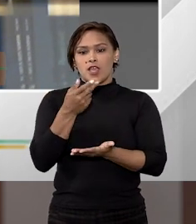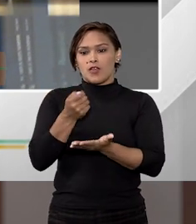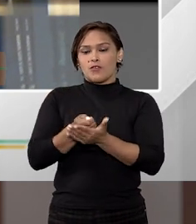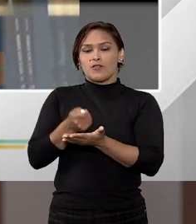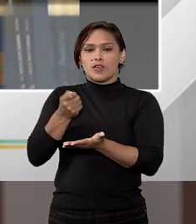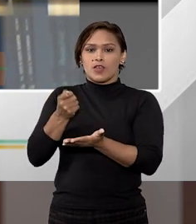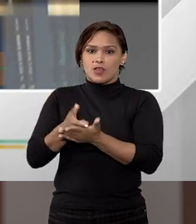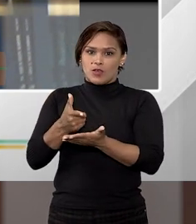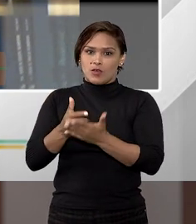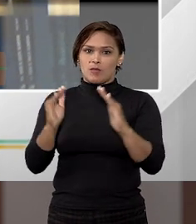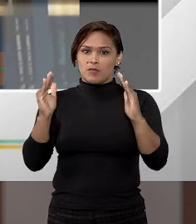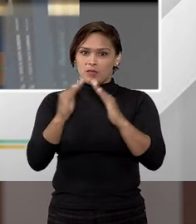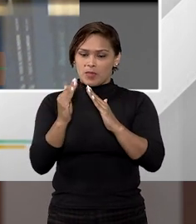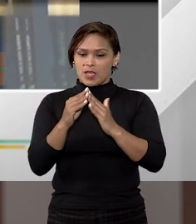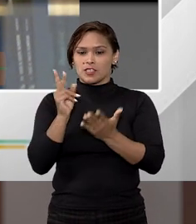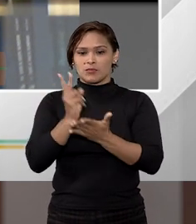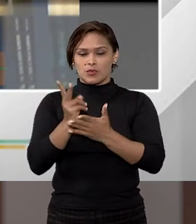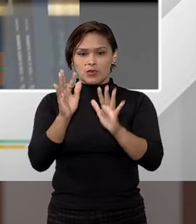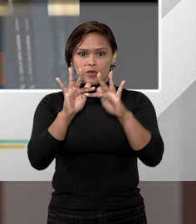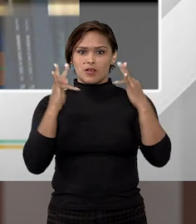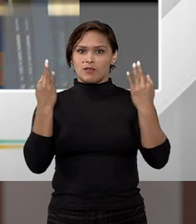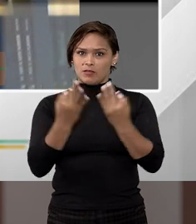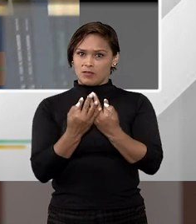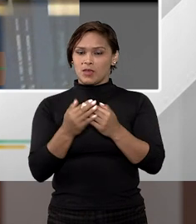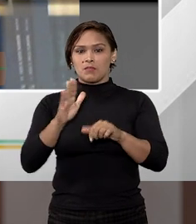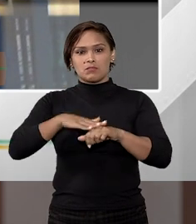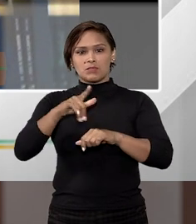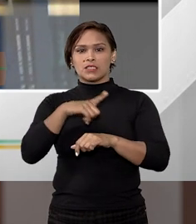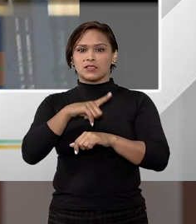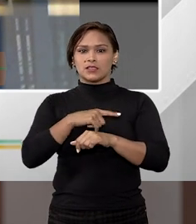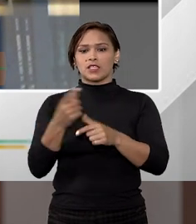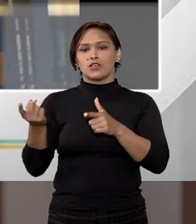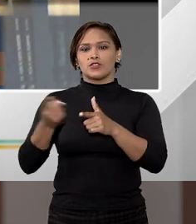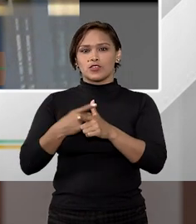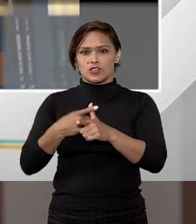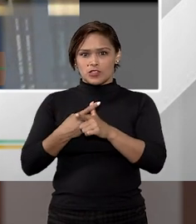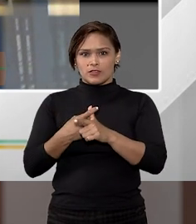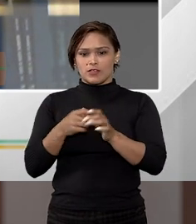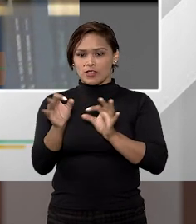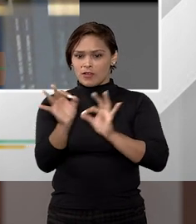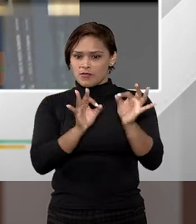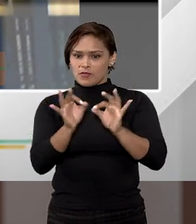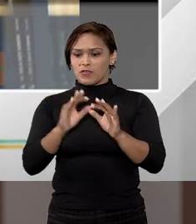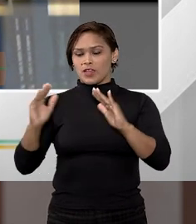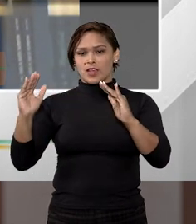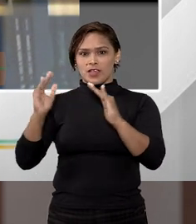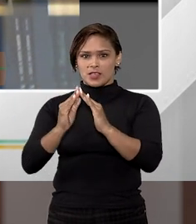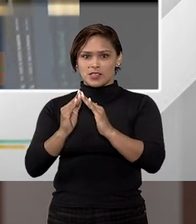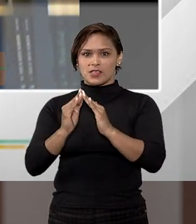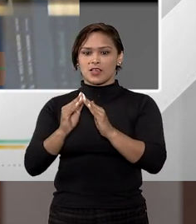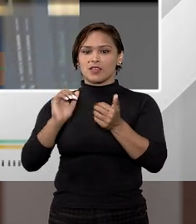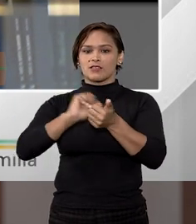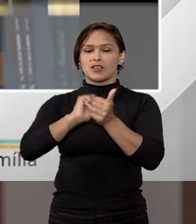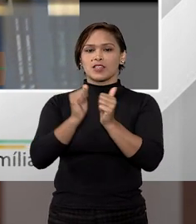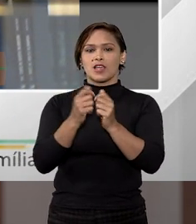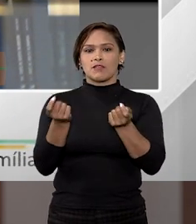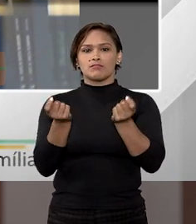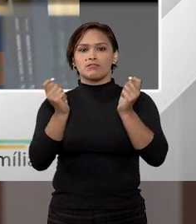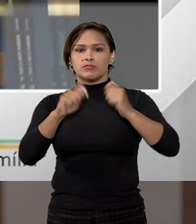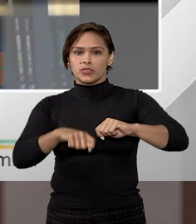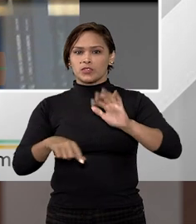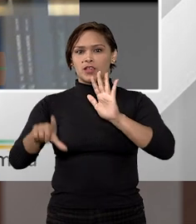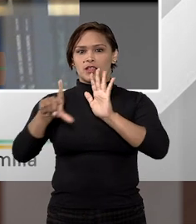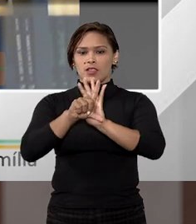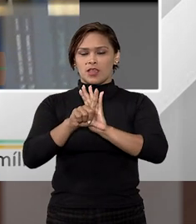adquiro um imóvel para eu residir com a minha família. Por mais que já exista a dívida constituída, esse imóvel vai se enquadrar na hipótese